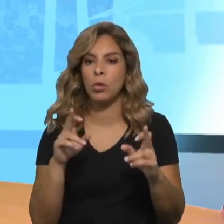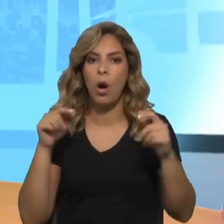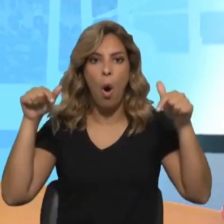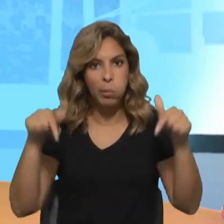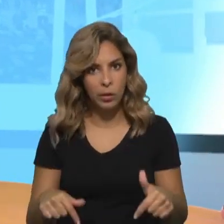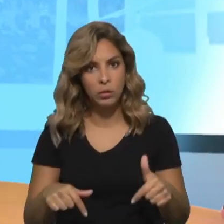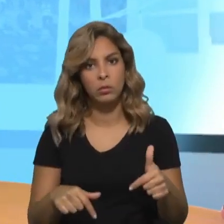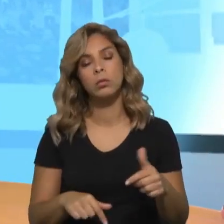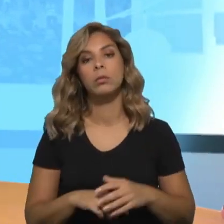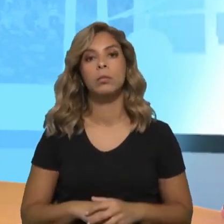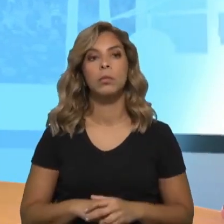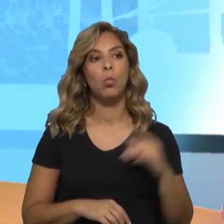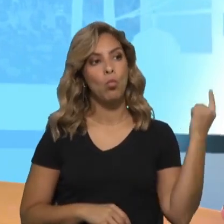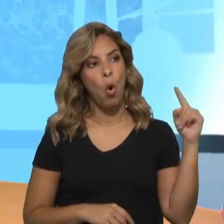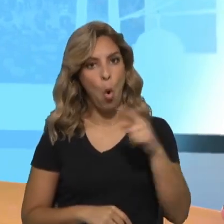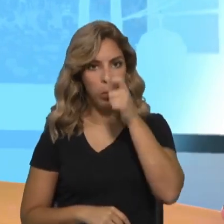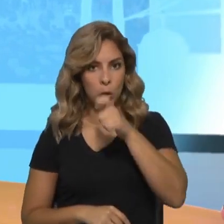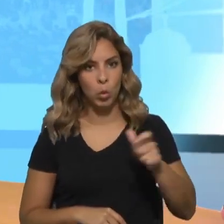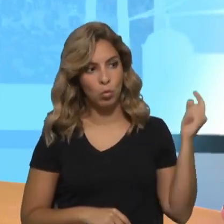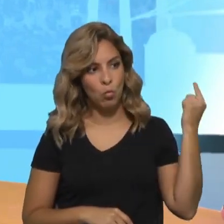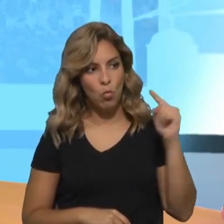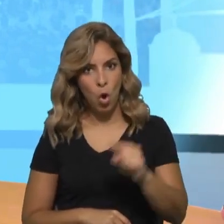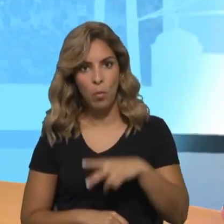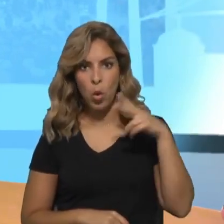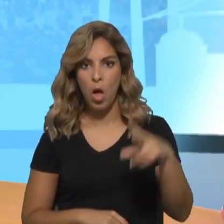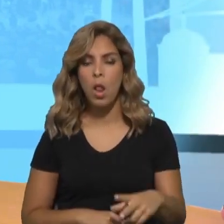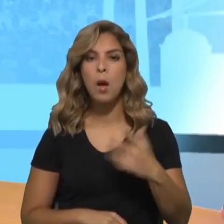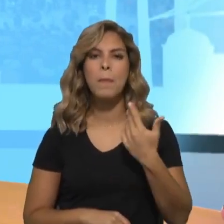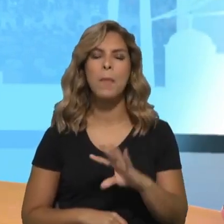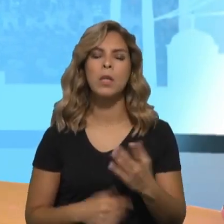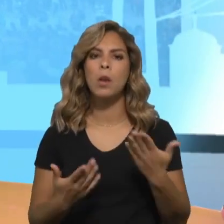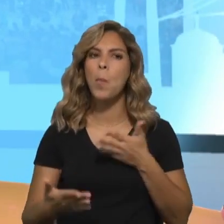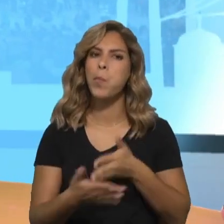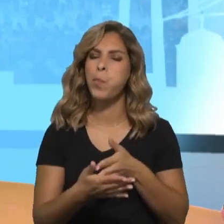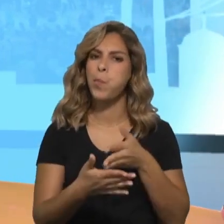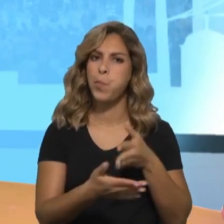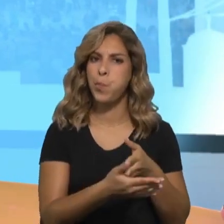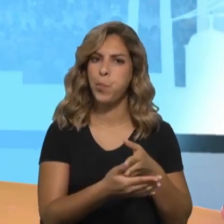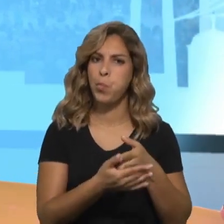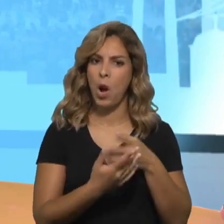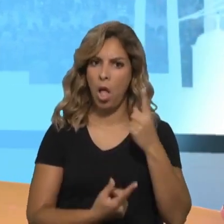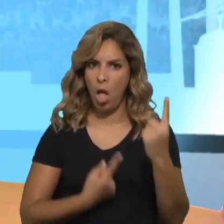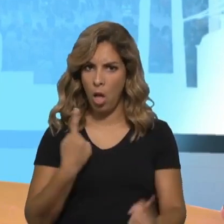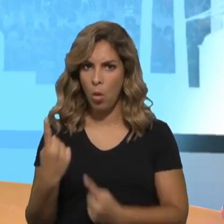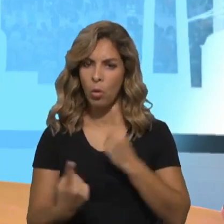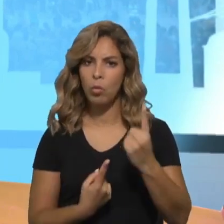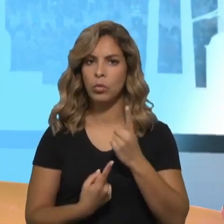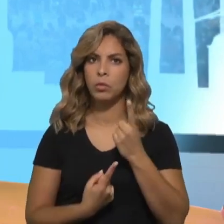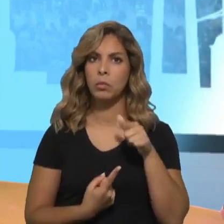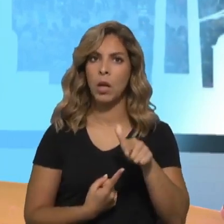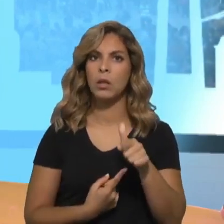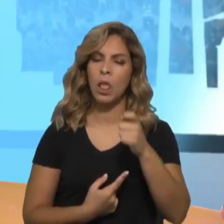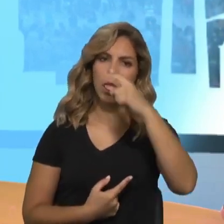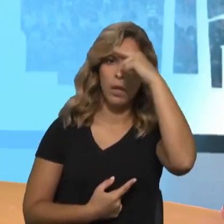chegam até nós. Que entrave vai sendo para esse acolhimento digno a